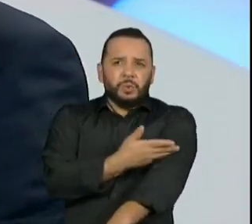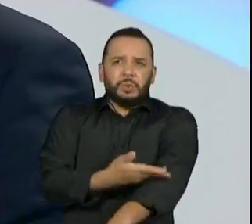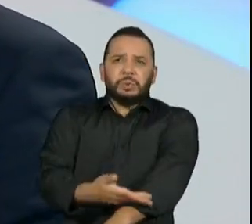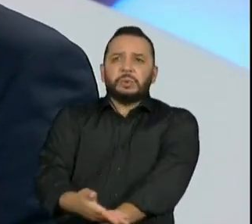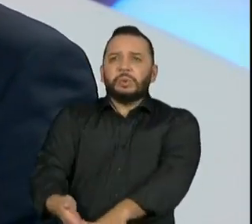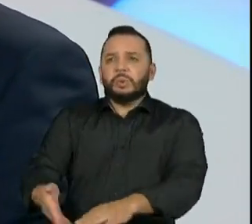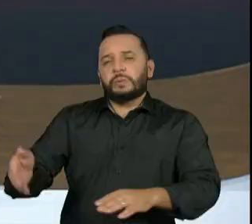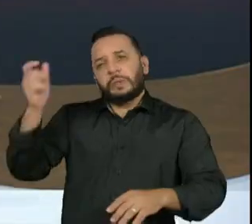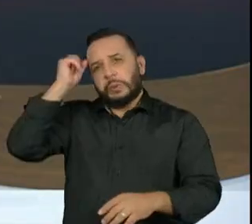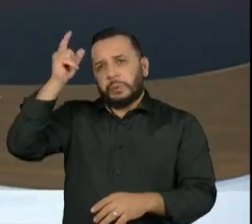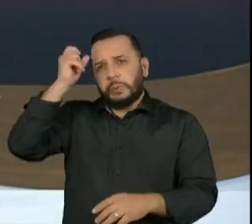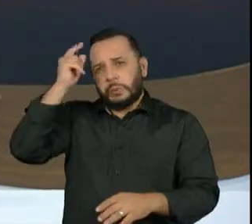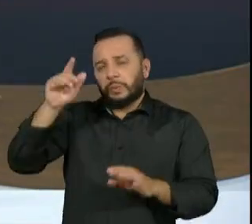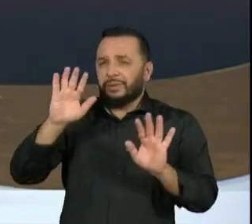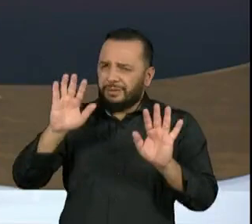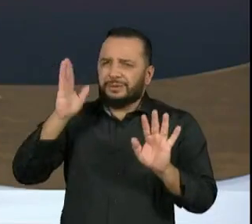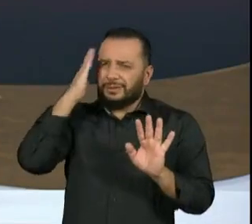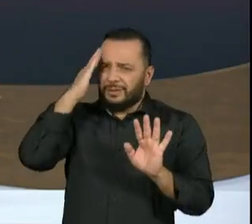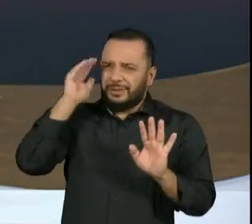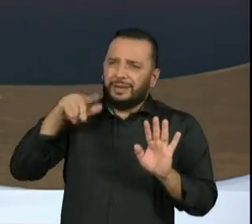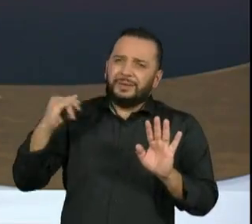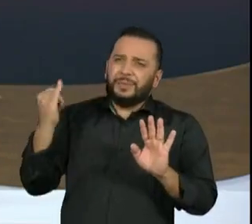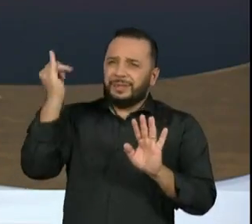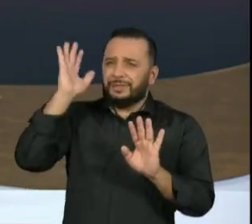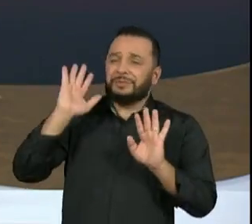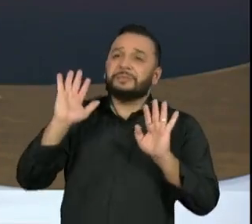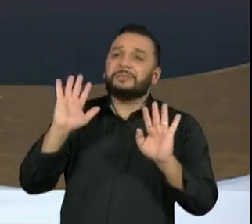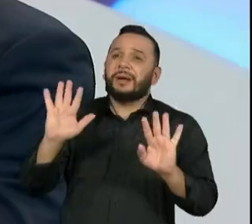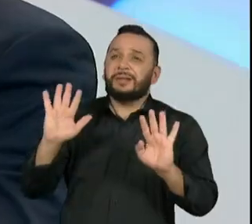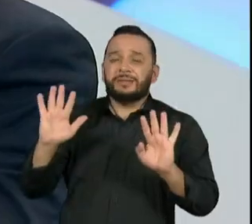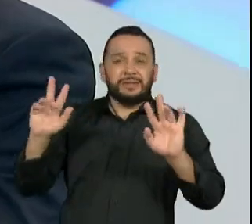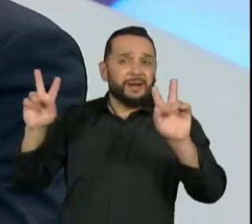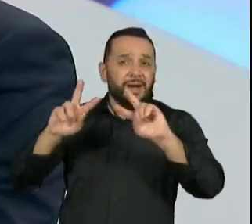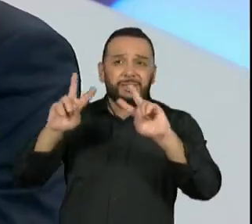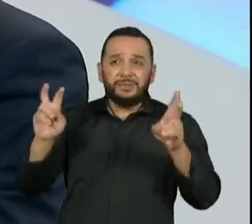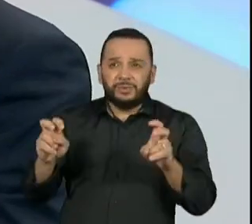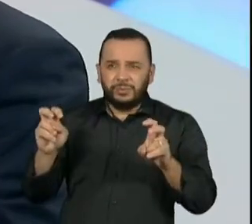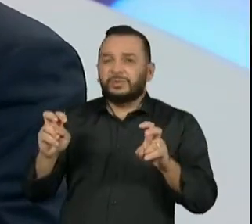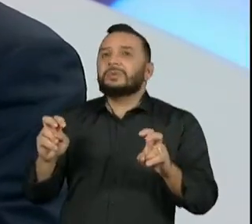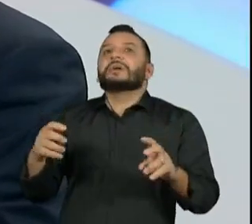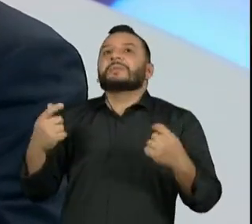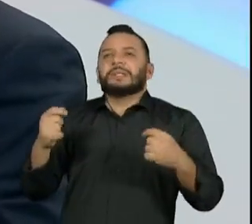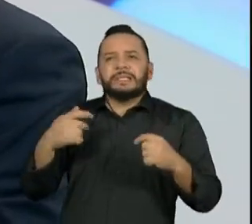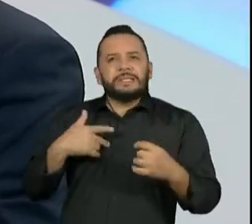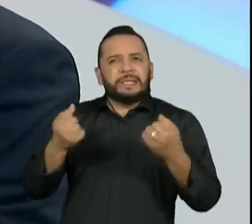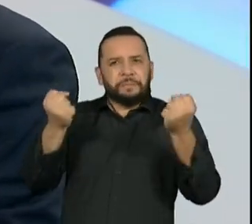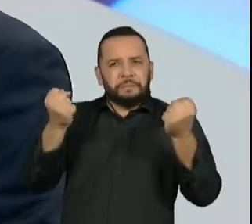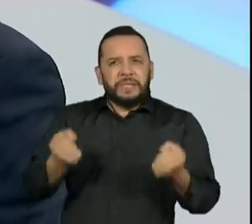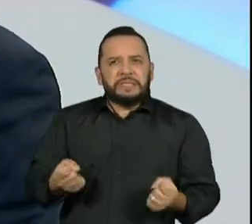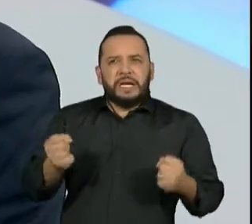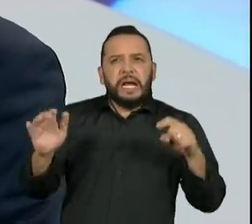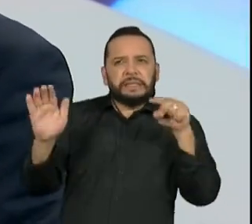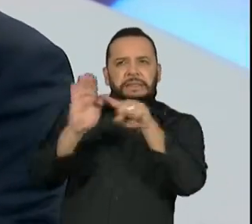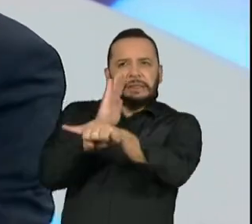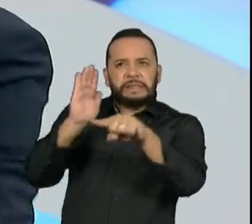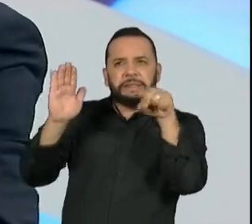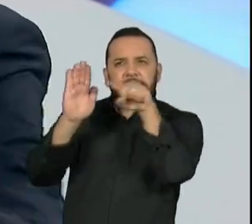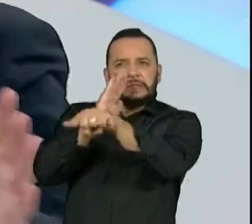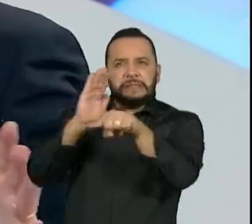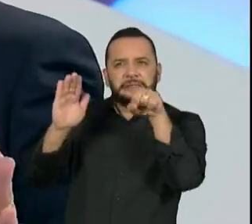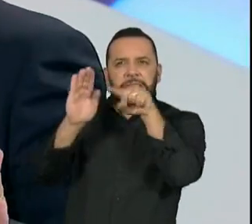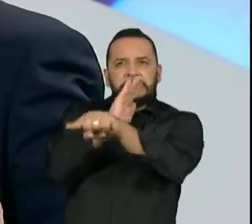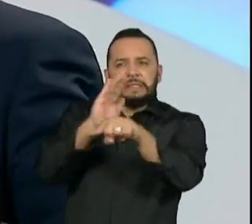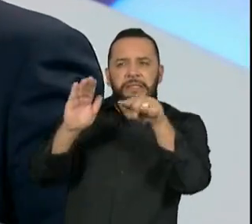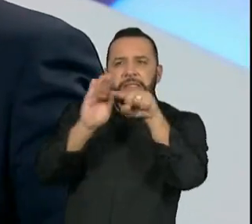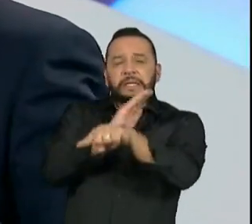fundamentais. Mas que eu estou a dizer é que para a maioria são os assuntos pesados que contam. Onde a impreparação do Bolsonaro era